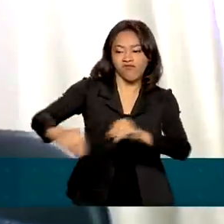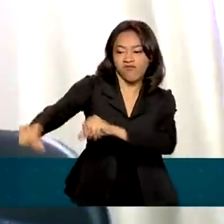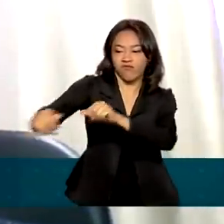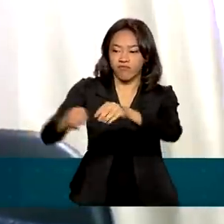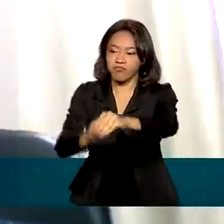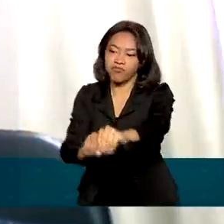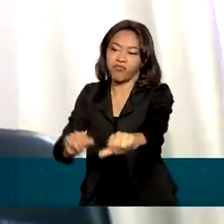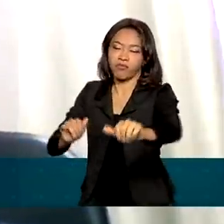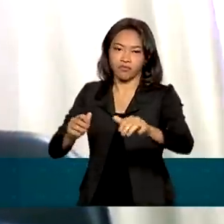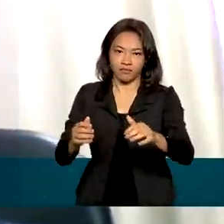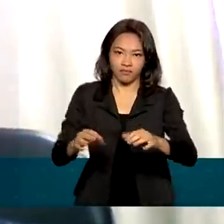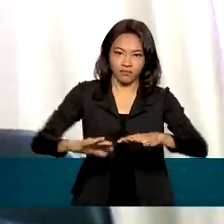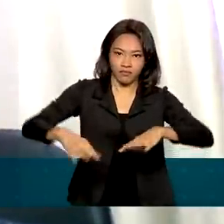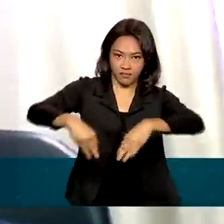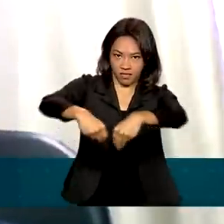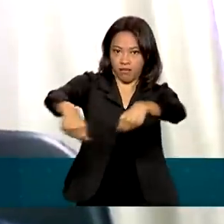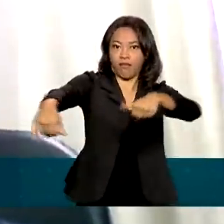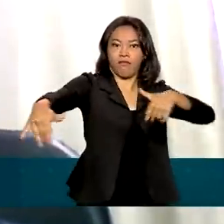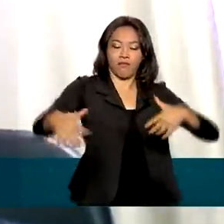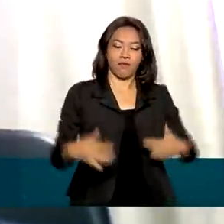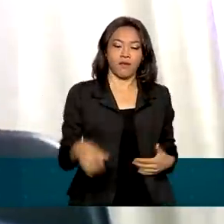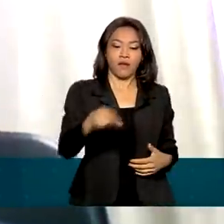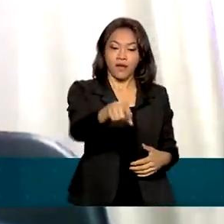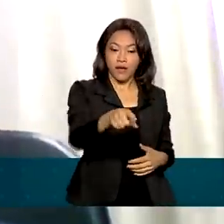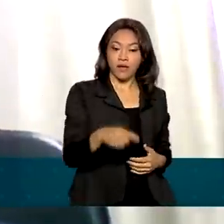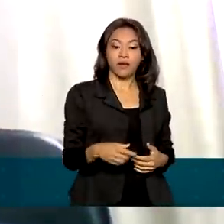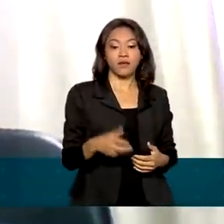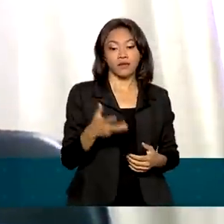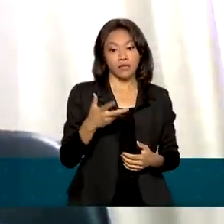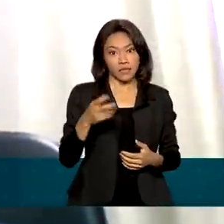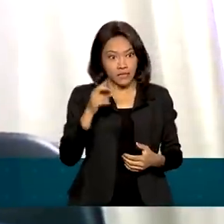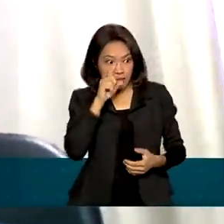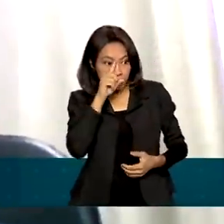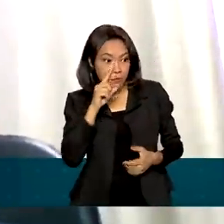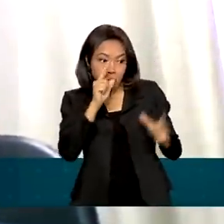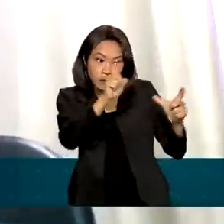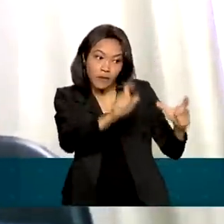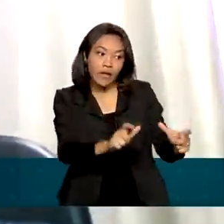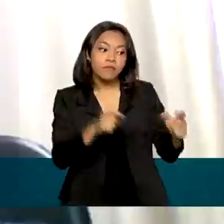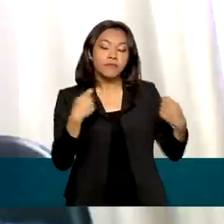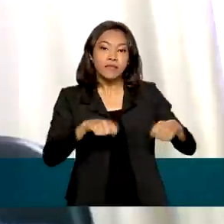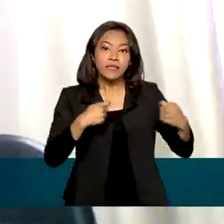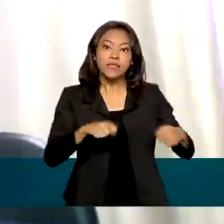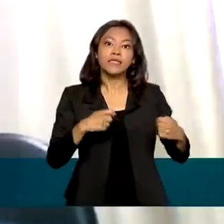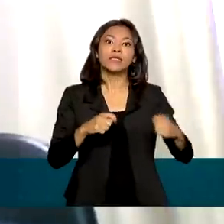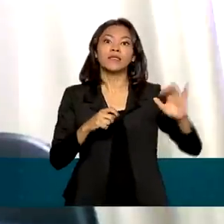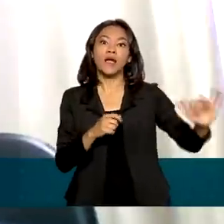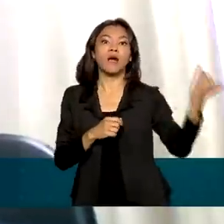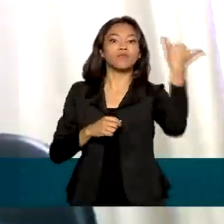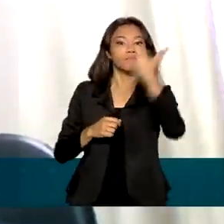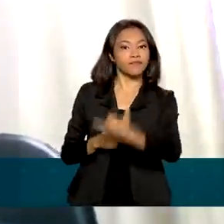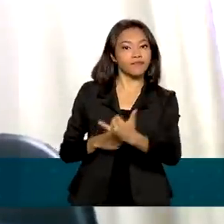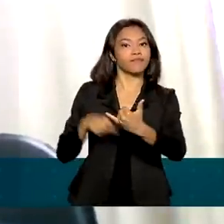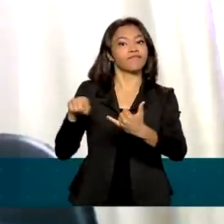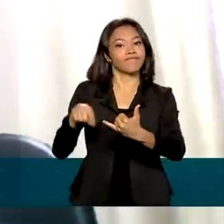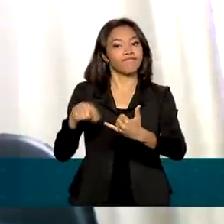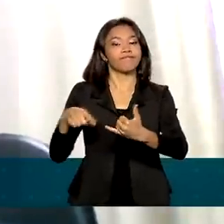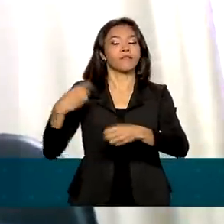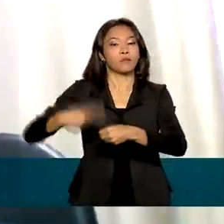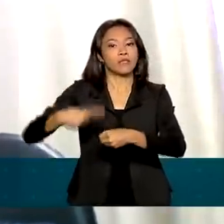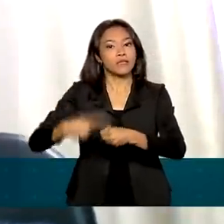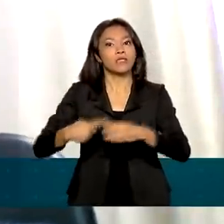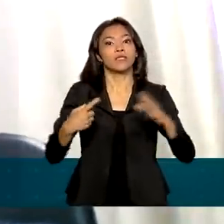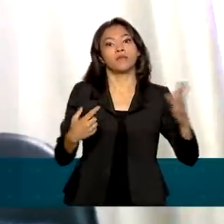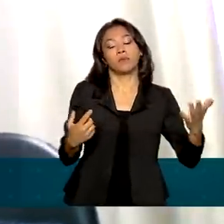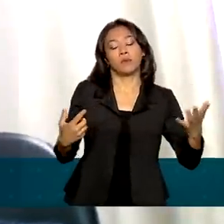onde existe esse risco, deveriam estar a cargo do poder público, das prefeituras, da associação com as empresas,